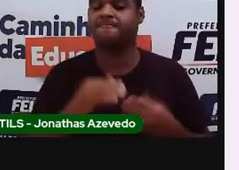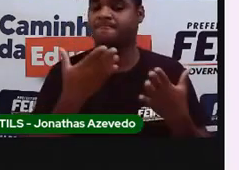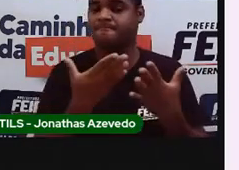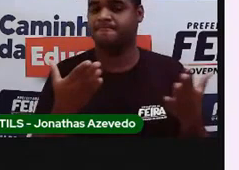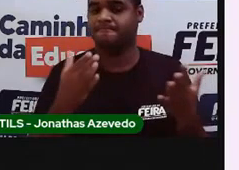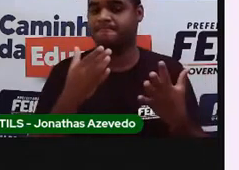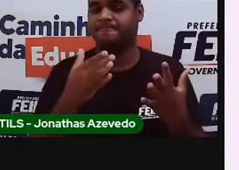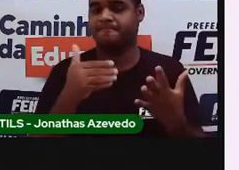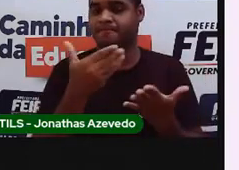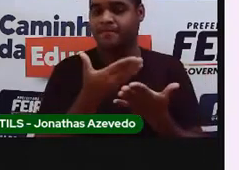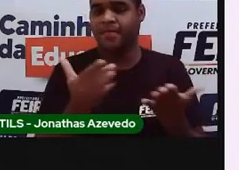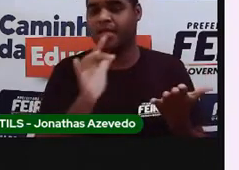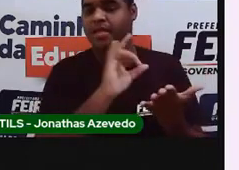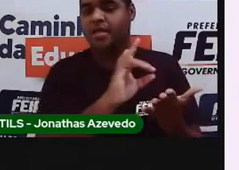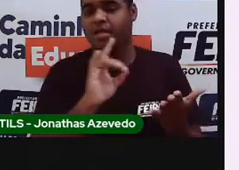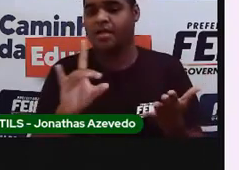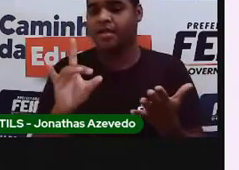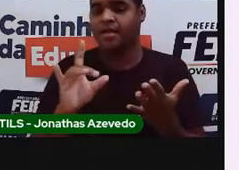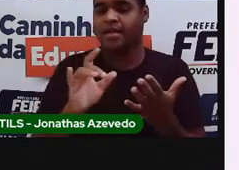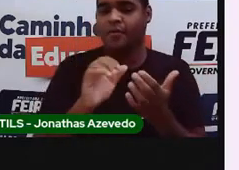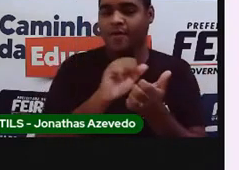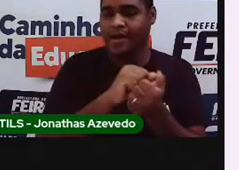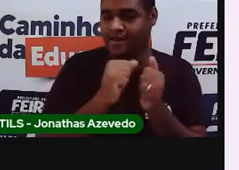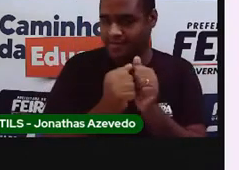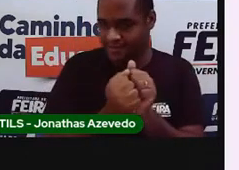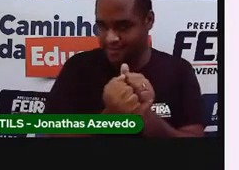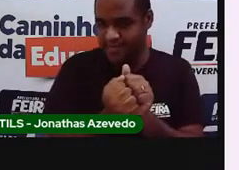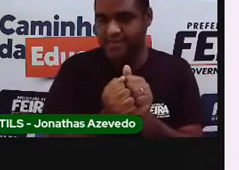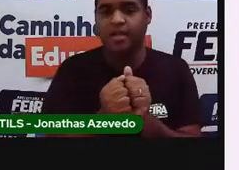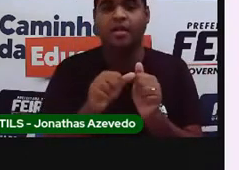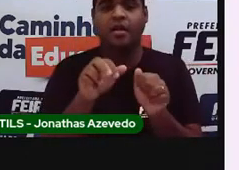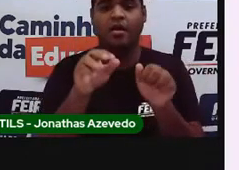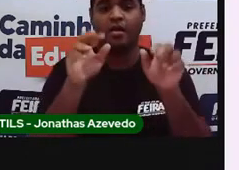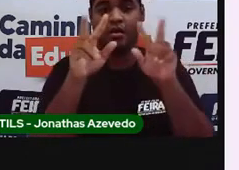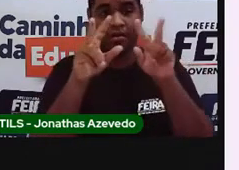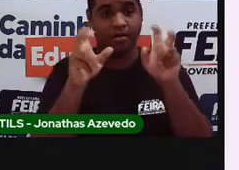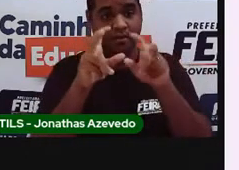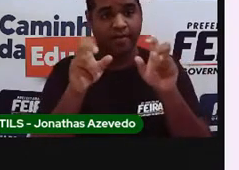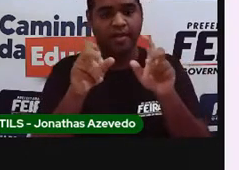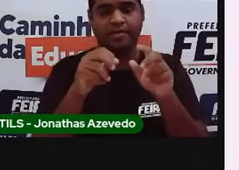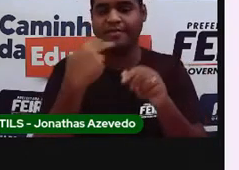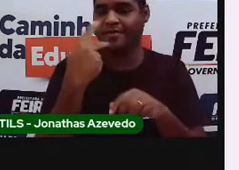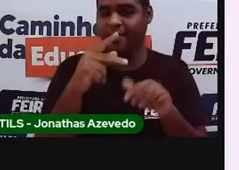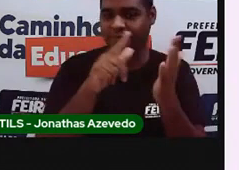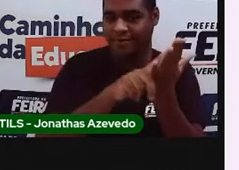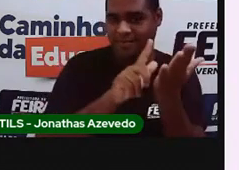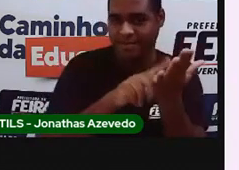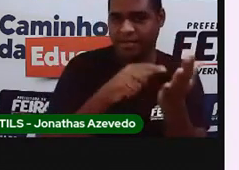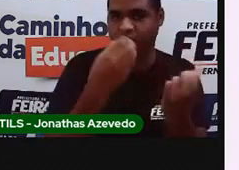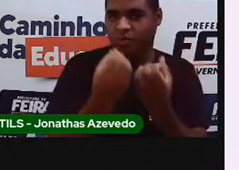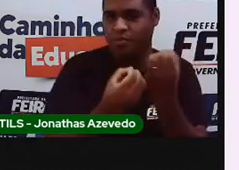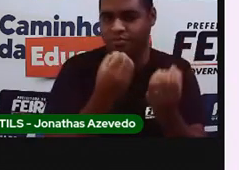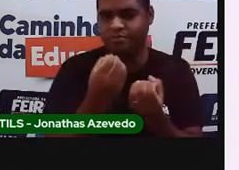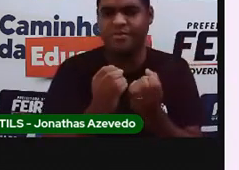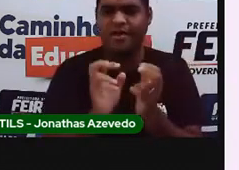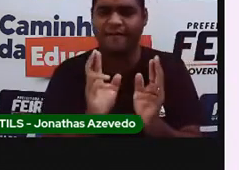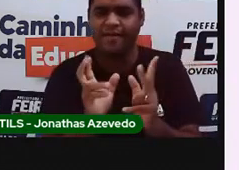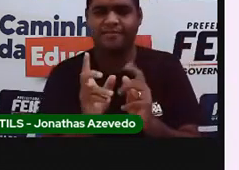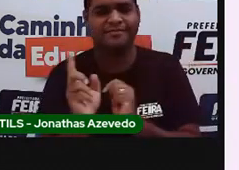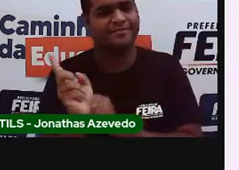todo registro artístico ele tem um título. O seu cartaz não é diferente.